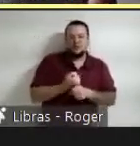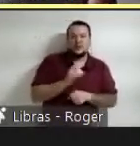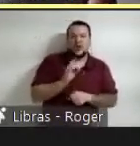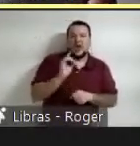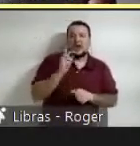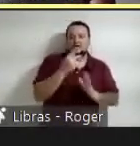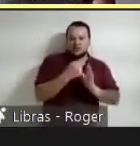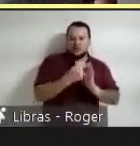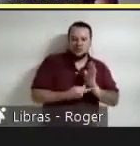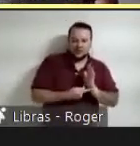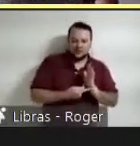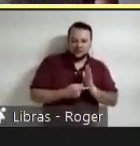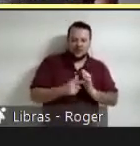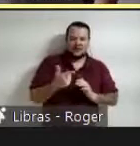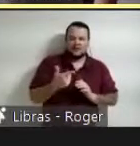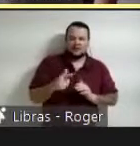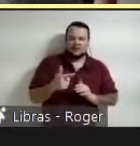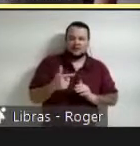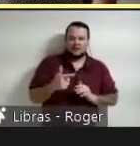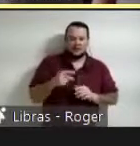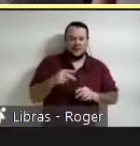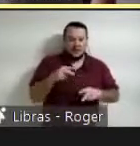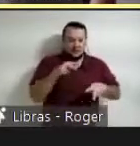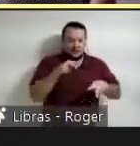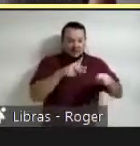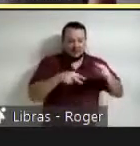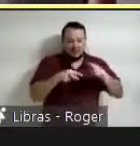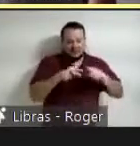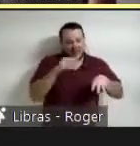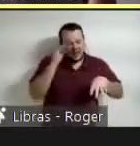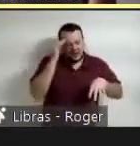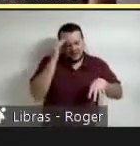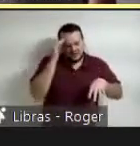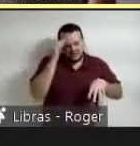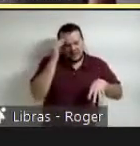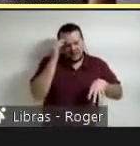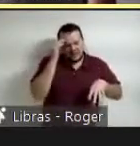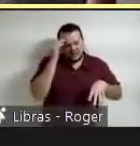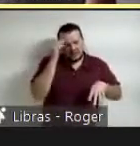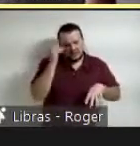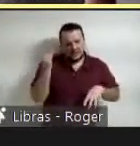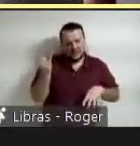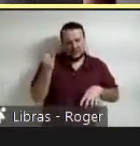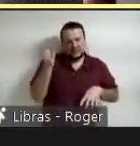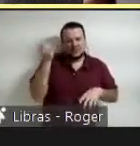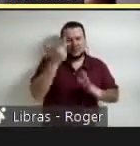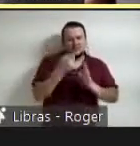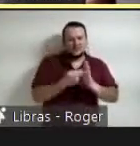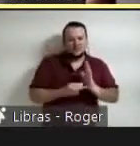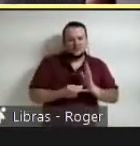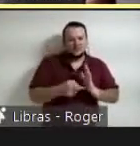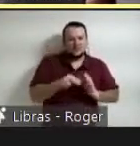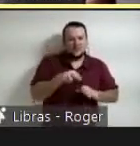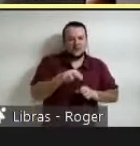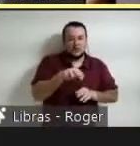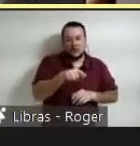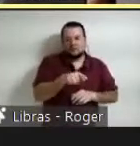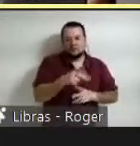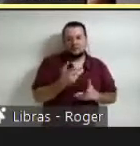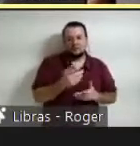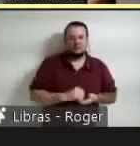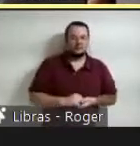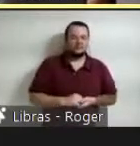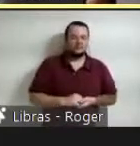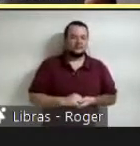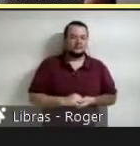entender a entregadura de um projeto assim como impacto que poderia ter na cidade e, hoje em funcionam no mesmo que